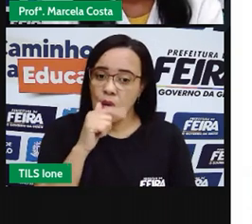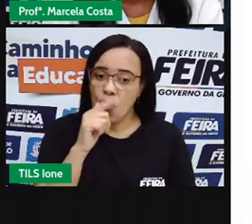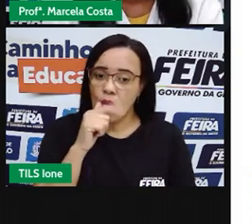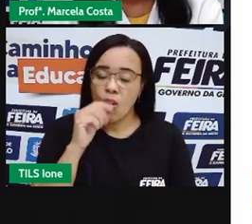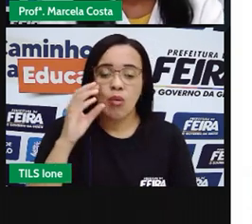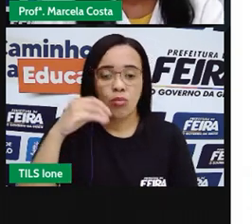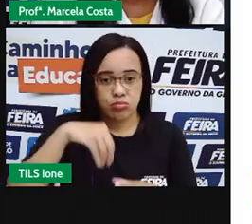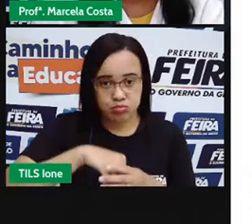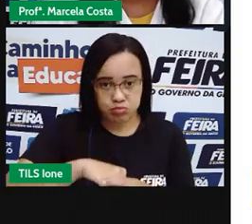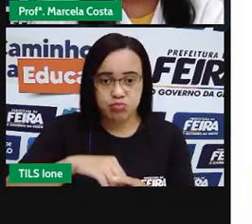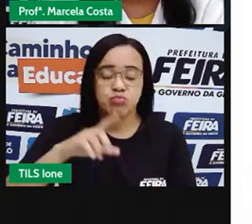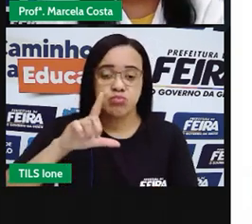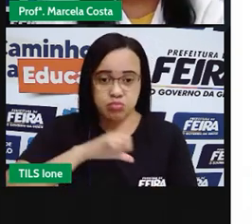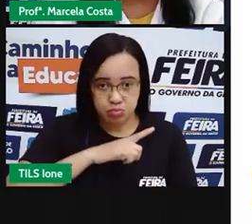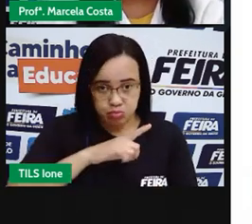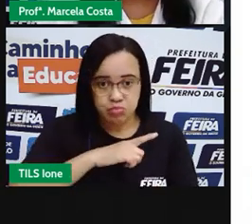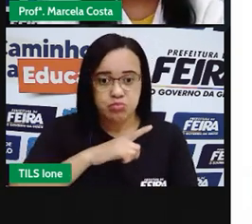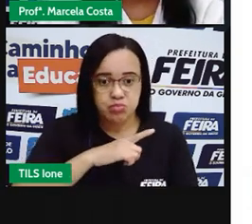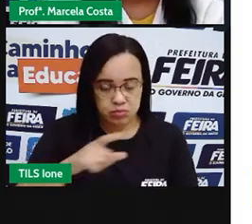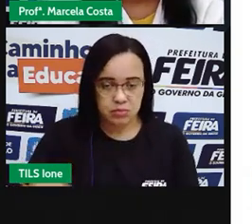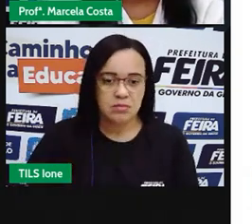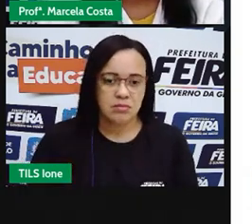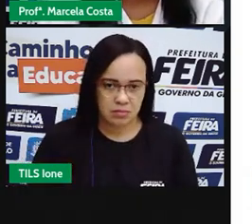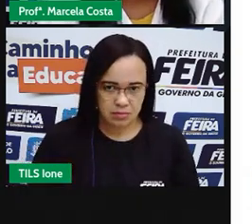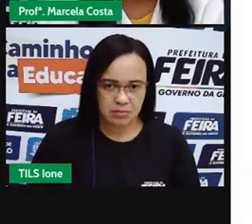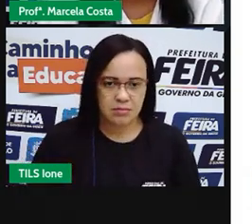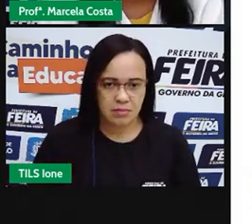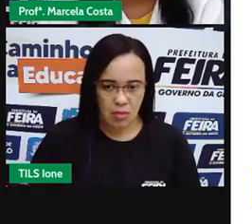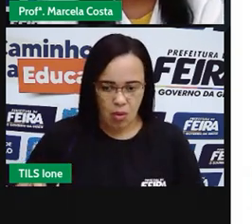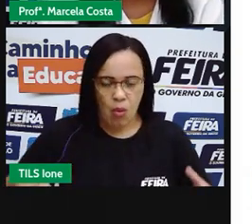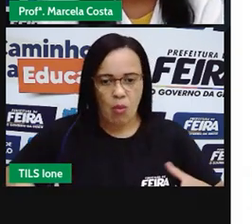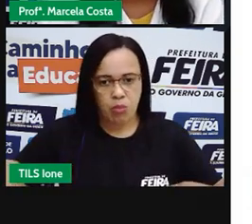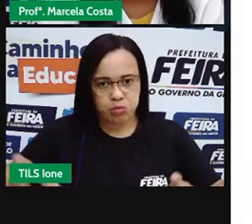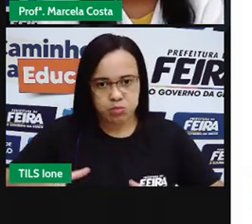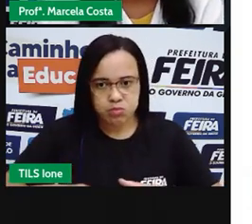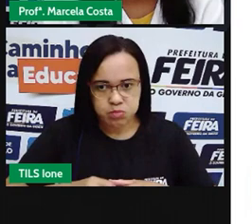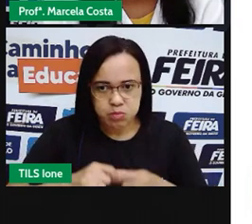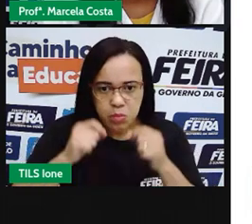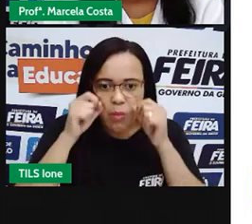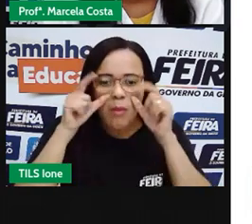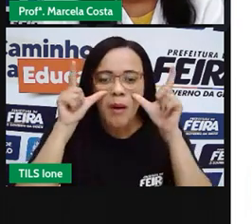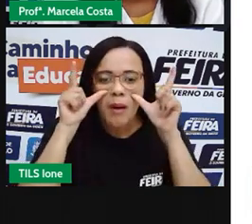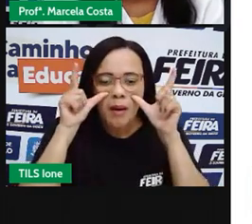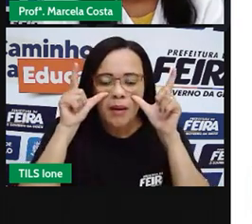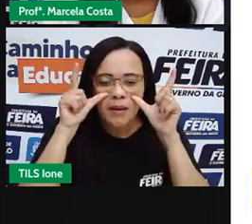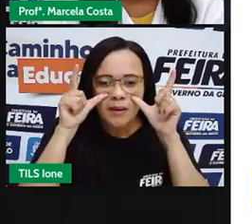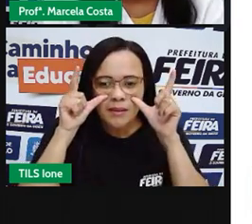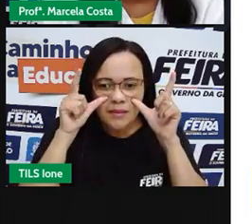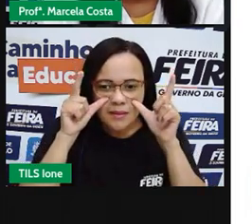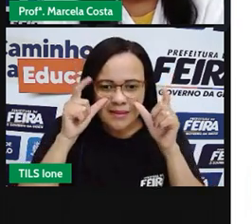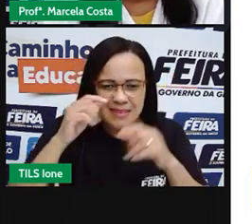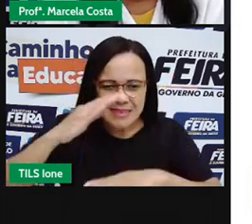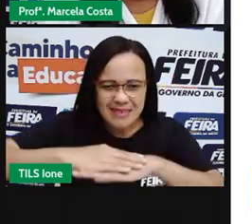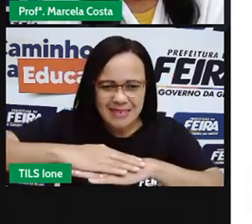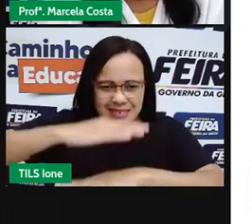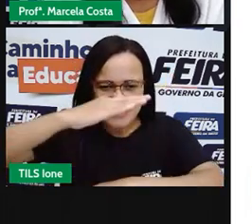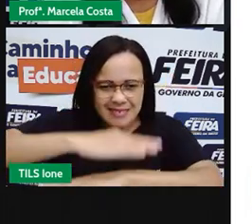lagoa. Com os seus olhos bem abertos. É o